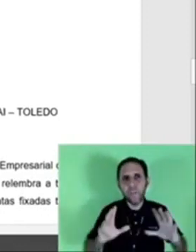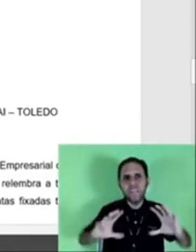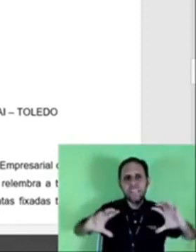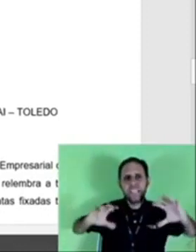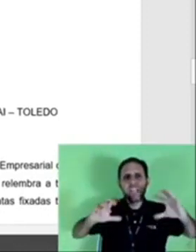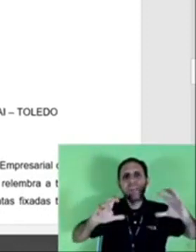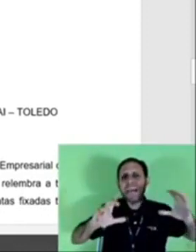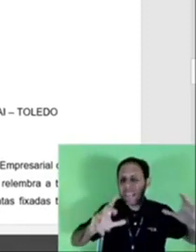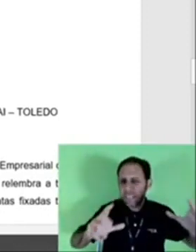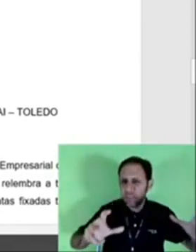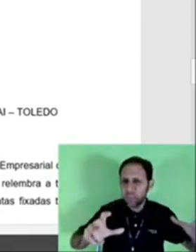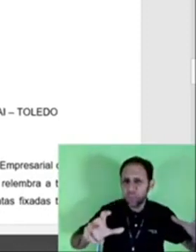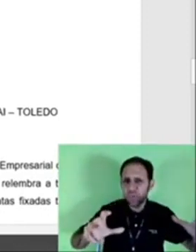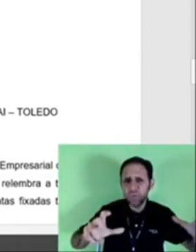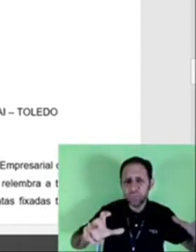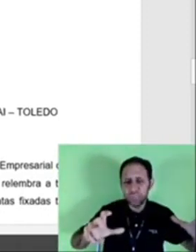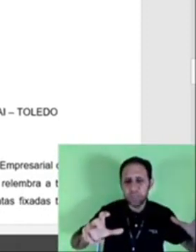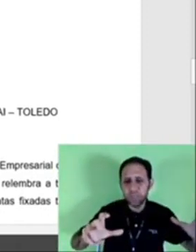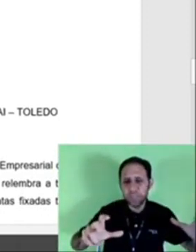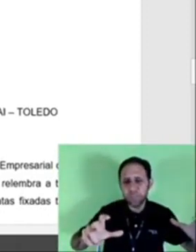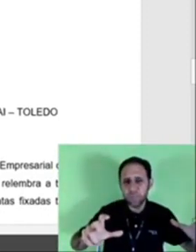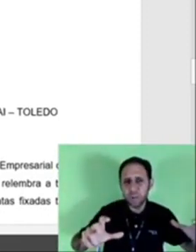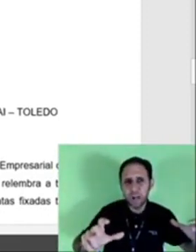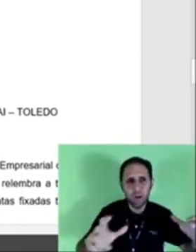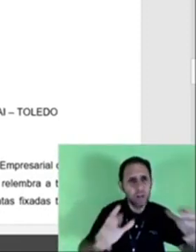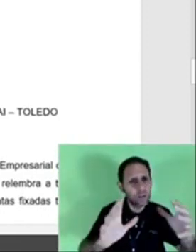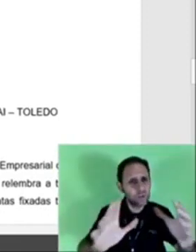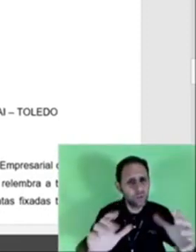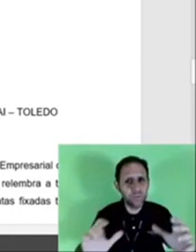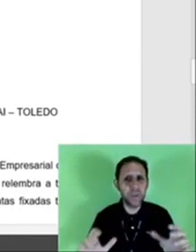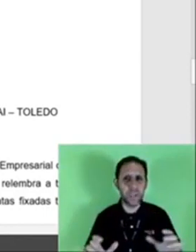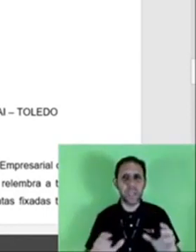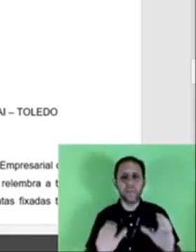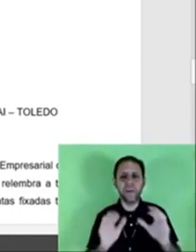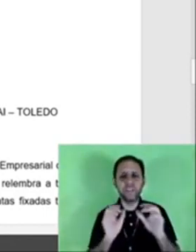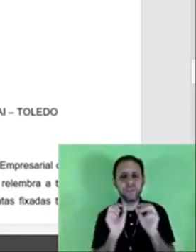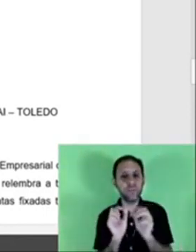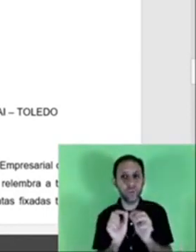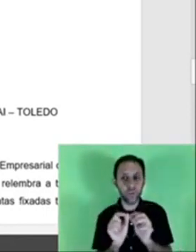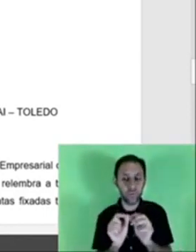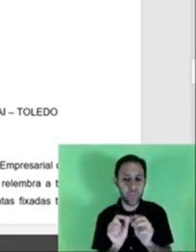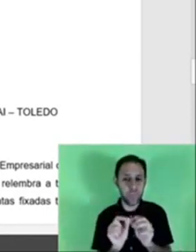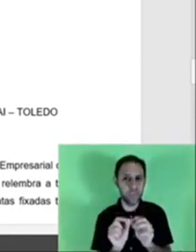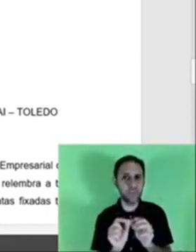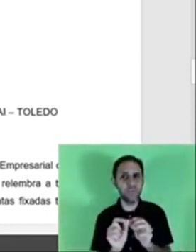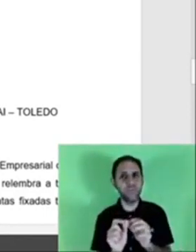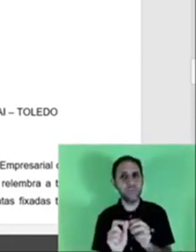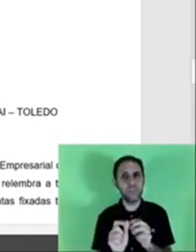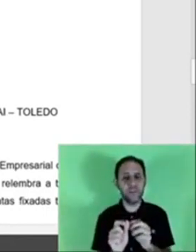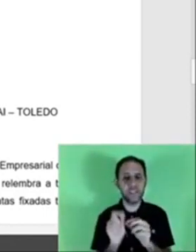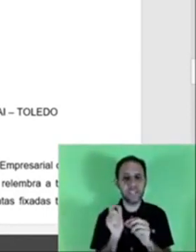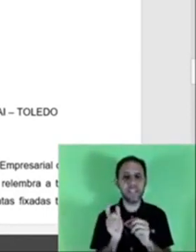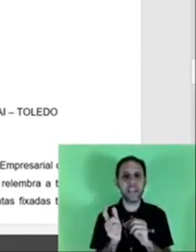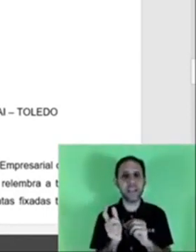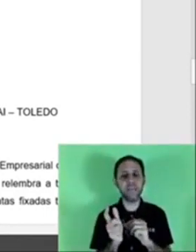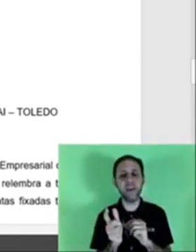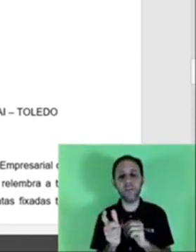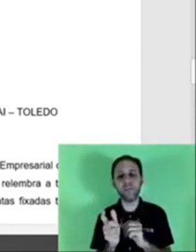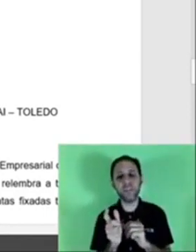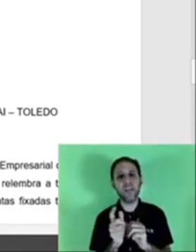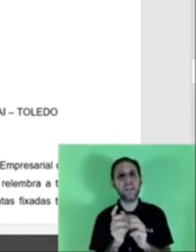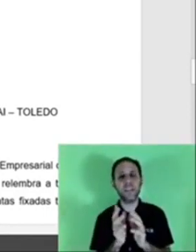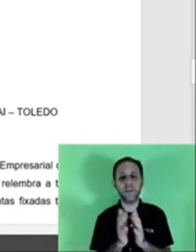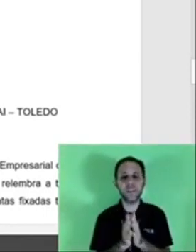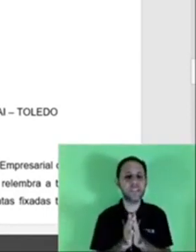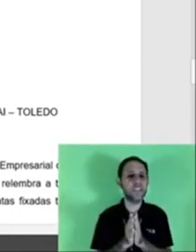mural precisa chamar a atenção das pessoas que está passando o local tudo bem mas num documento que vai ser entregue